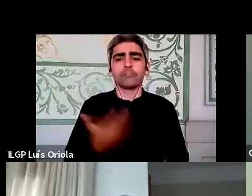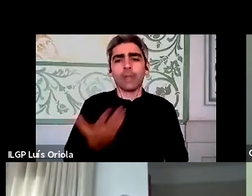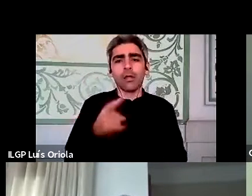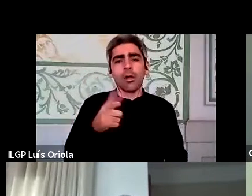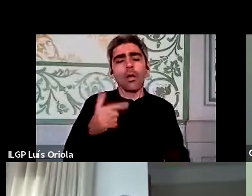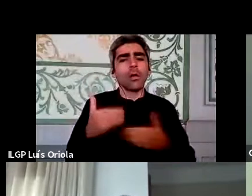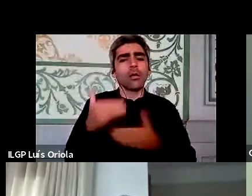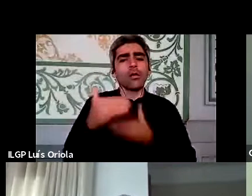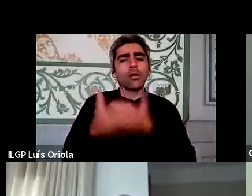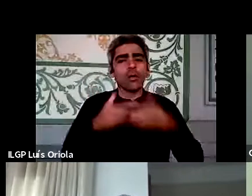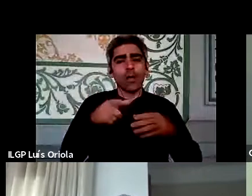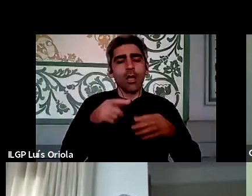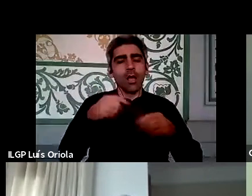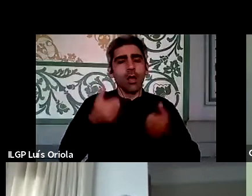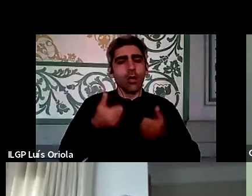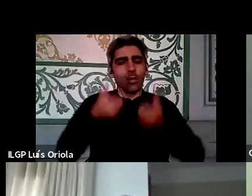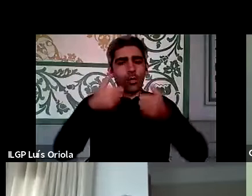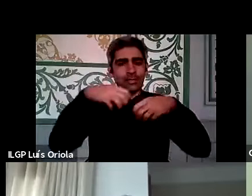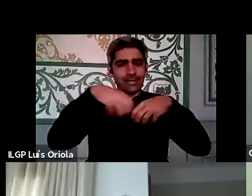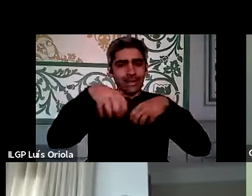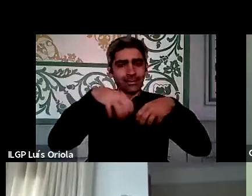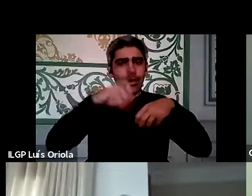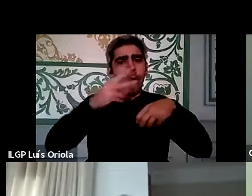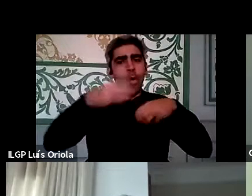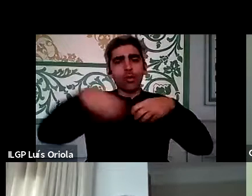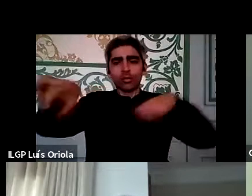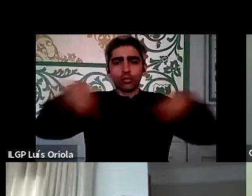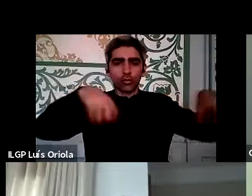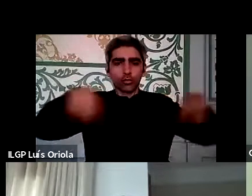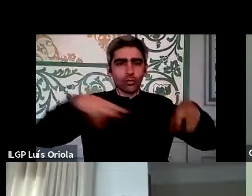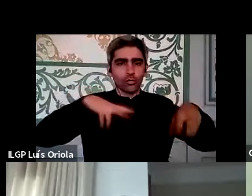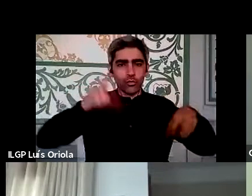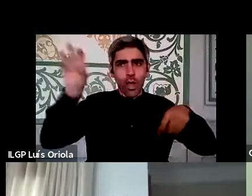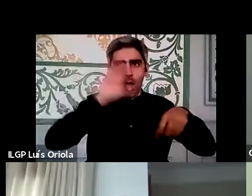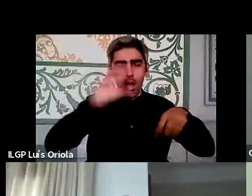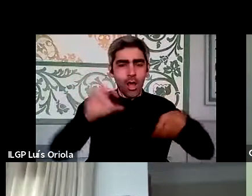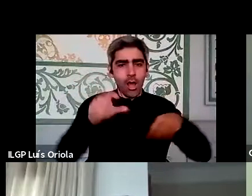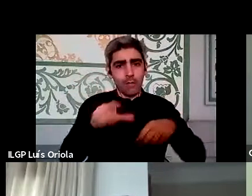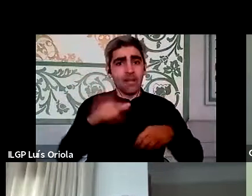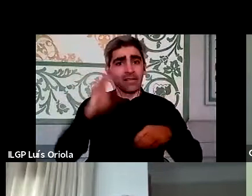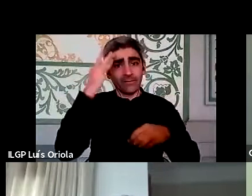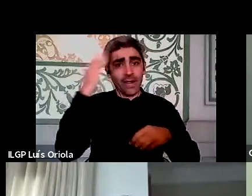desconcentração ou de eventual regionalização também fica muito facilitado com esta experiência?